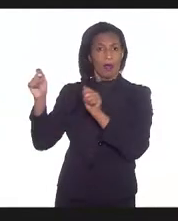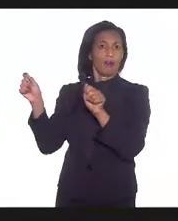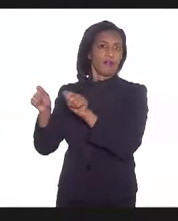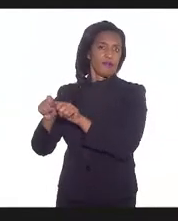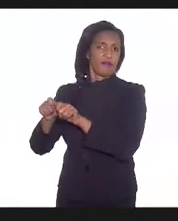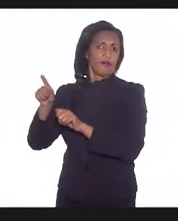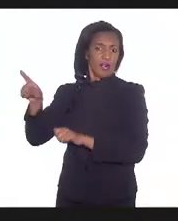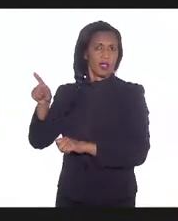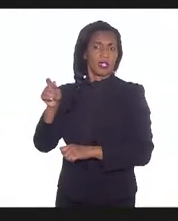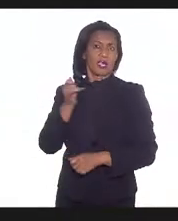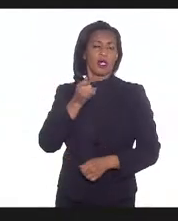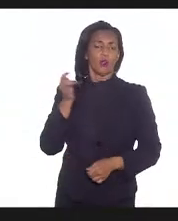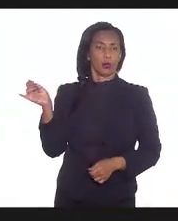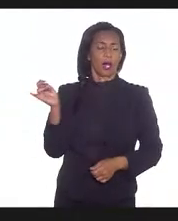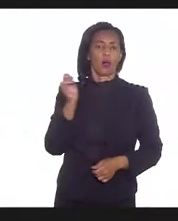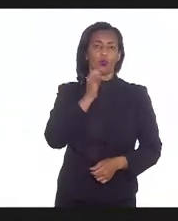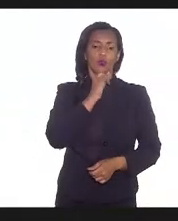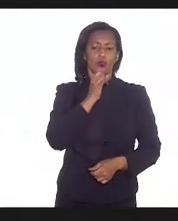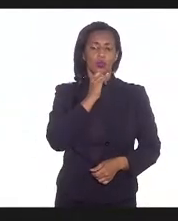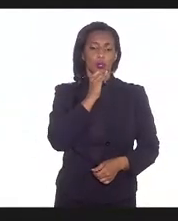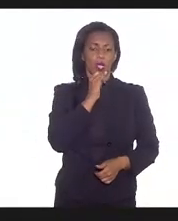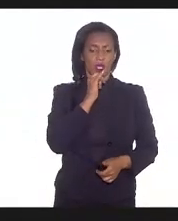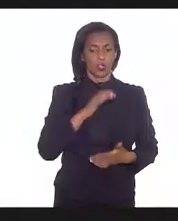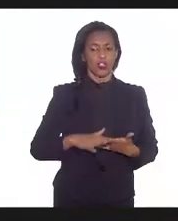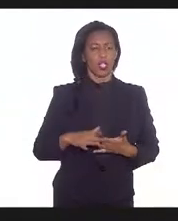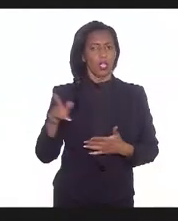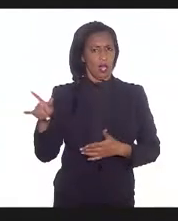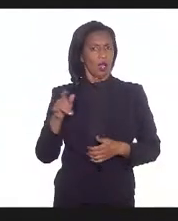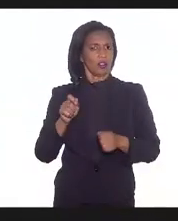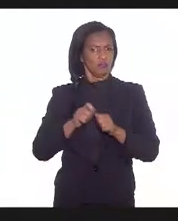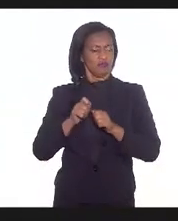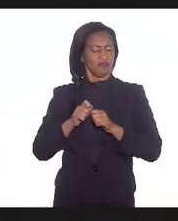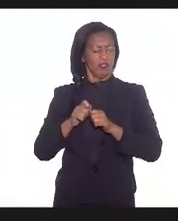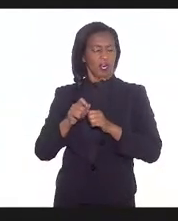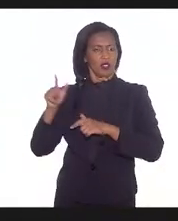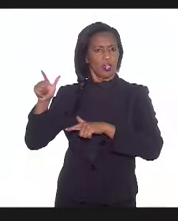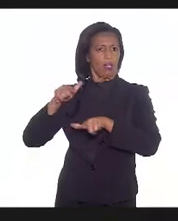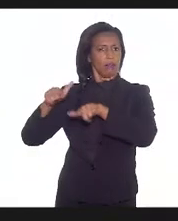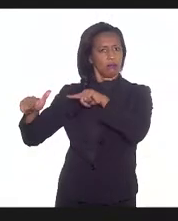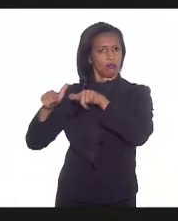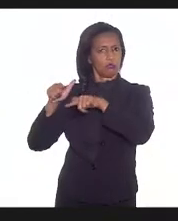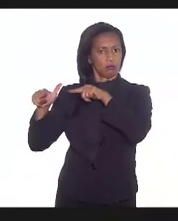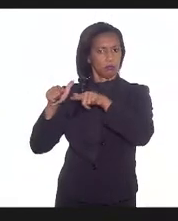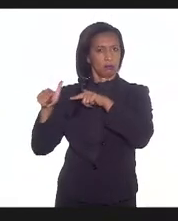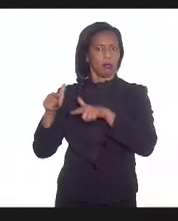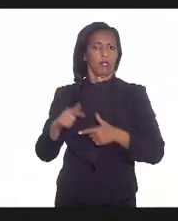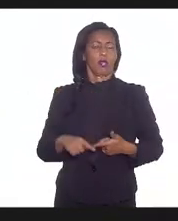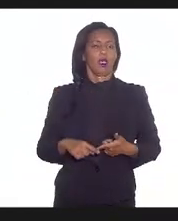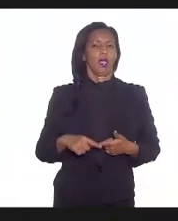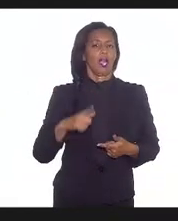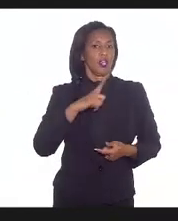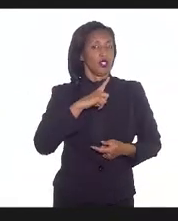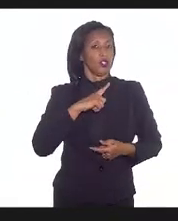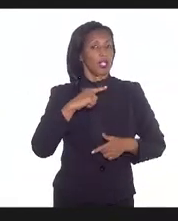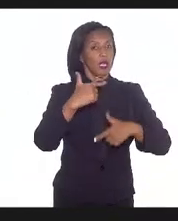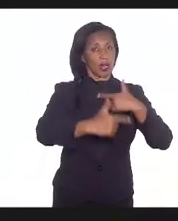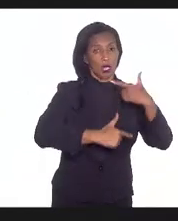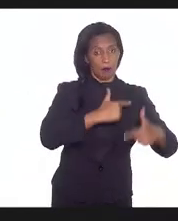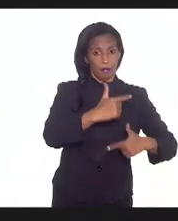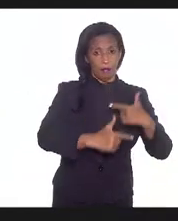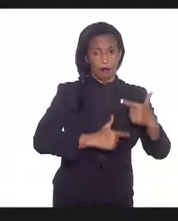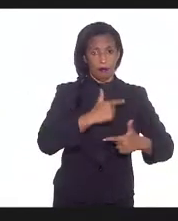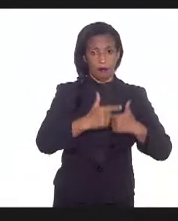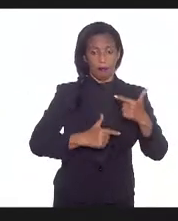A empresa Ocean e a Aventura, elas fazem a testagem à borda, e a gente recebe dos trabalhadores que